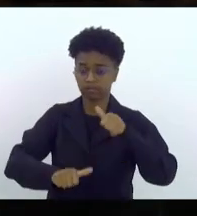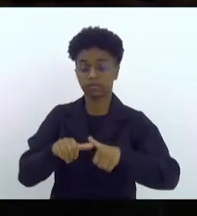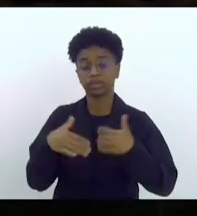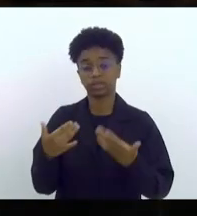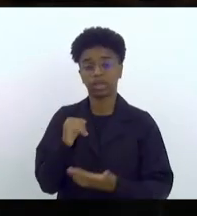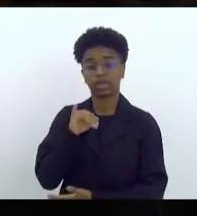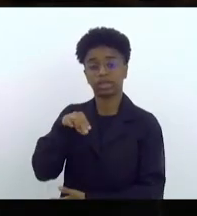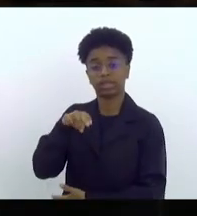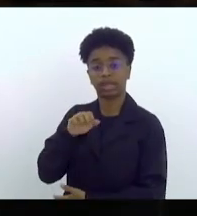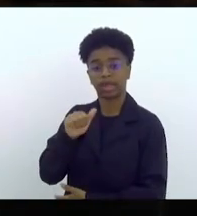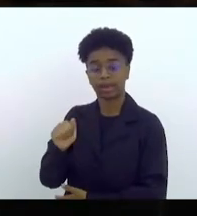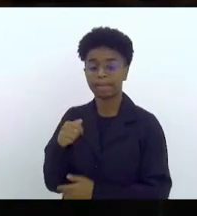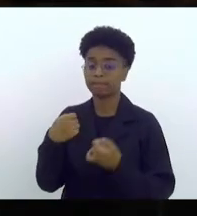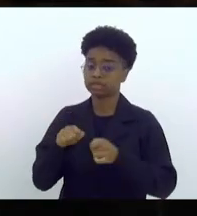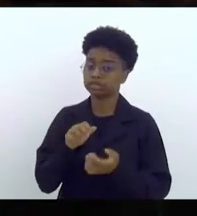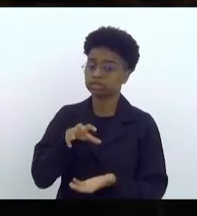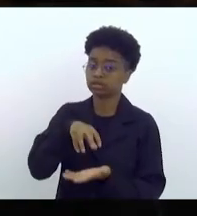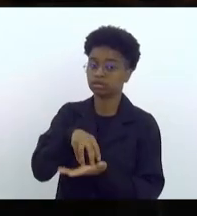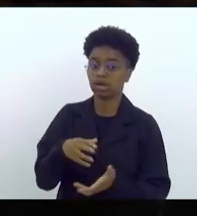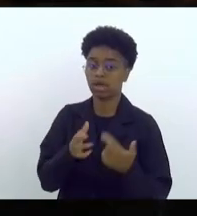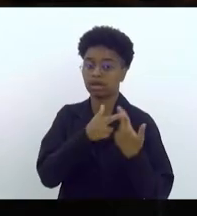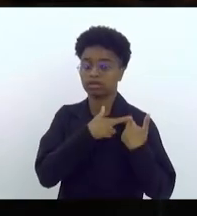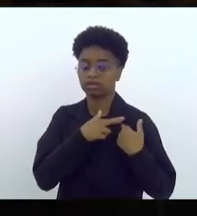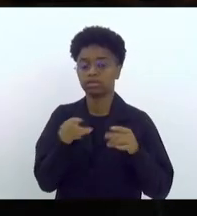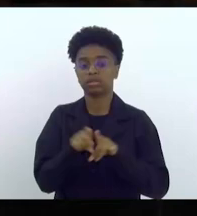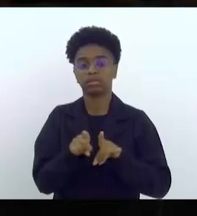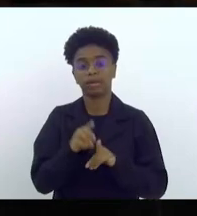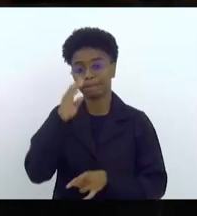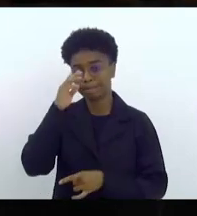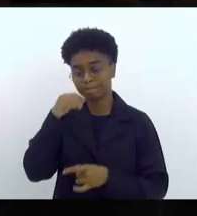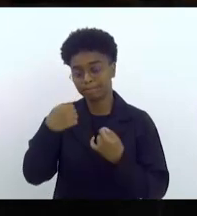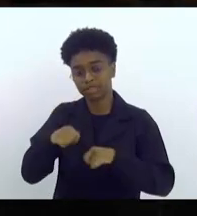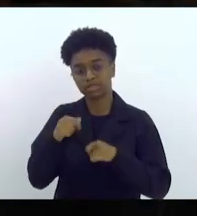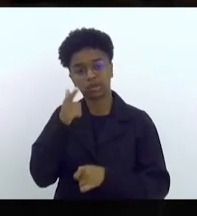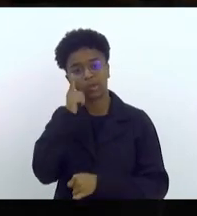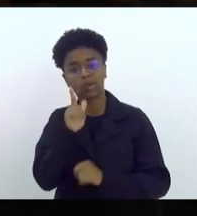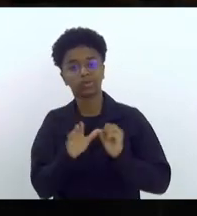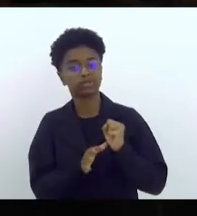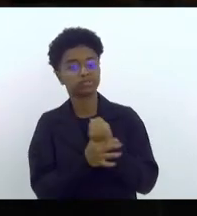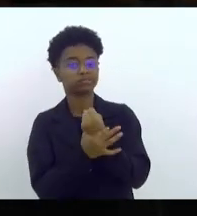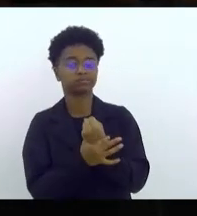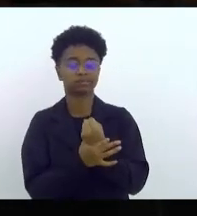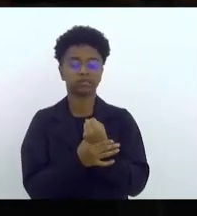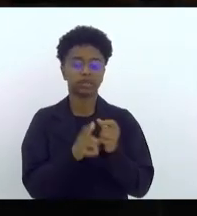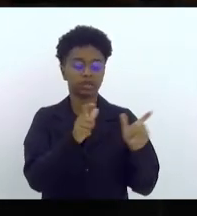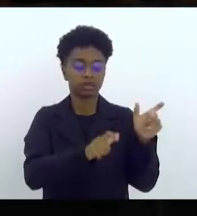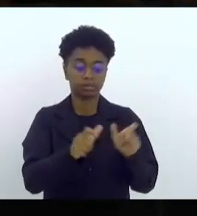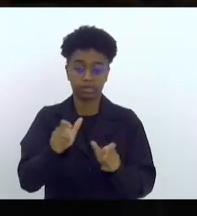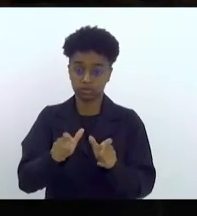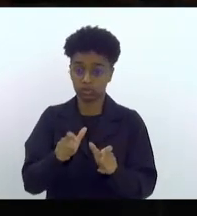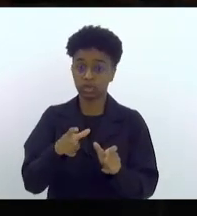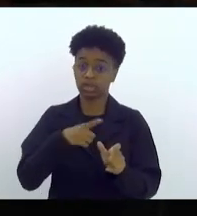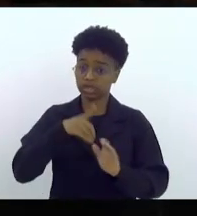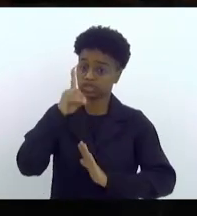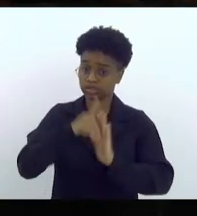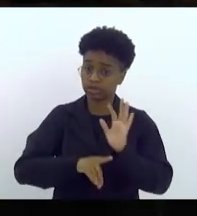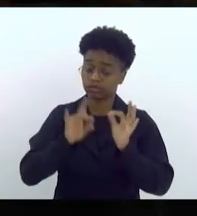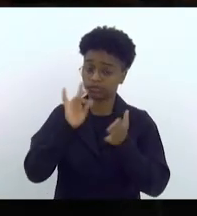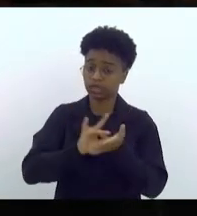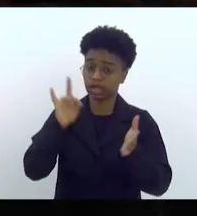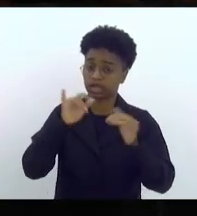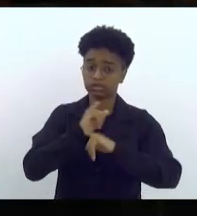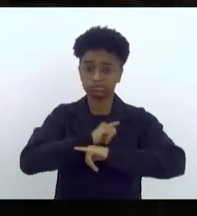INEA seja responsabilizado e, acima de tudo, é preciso garantir do cidadão de Volta Redonda o direito legítimo à